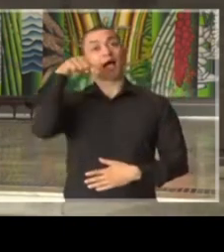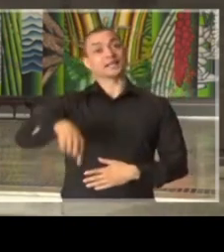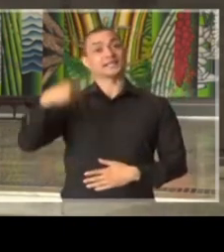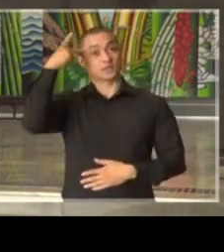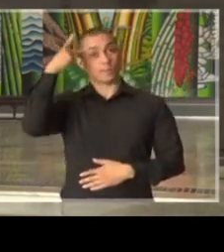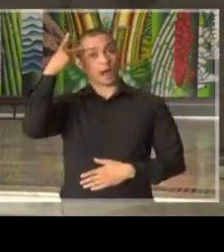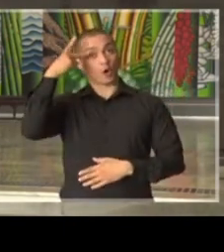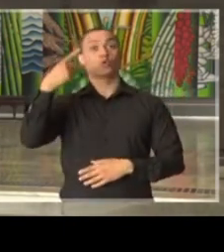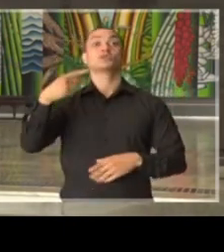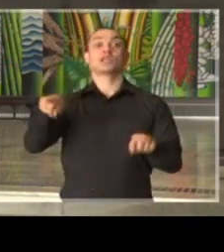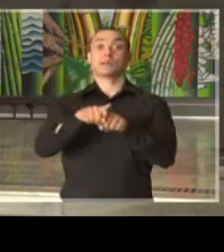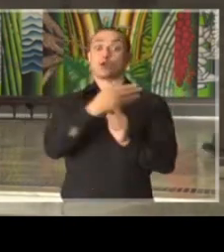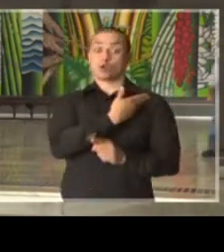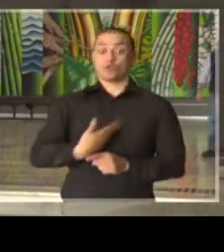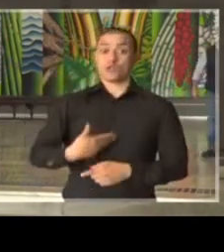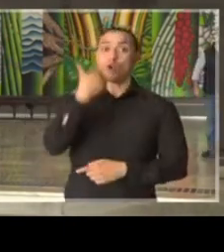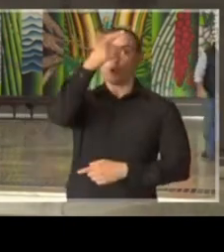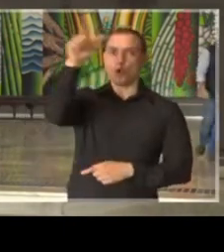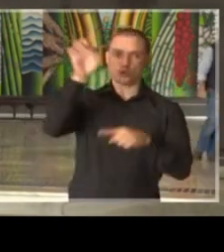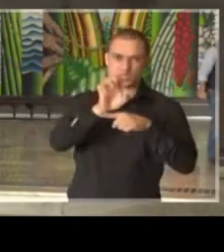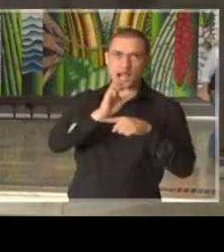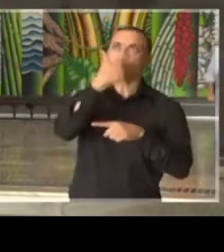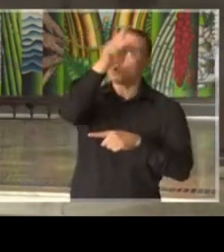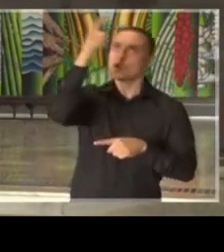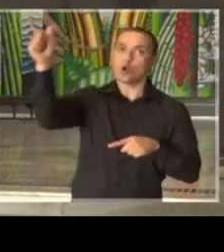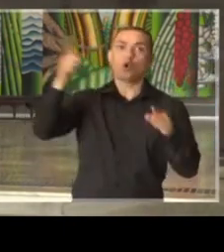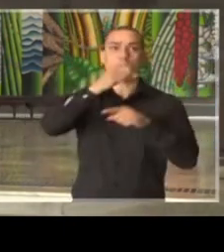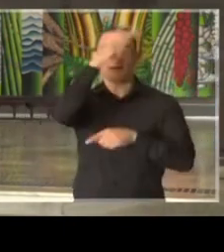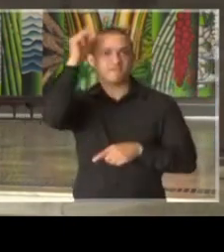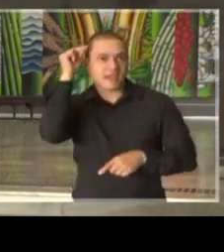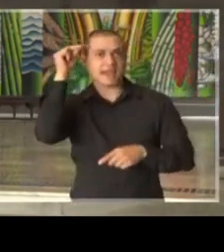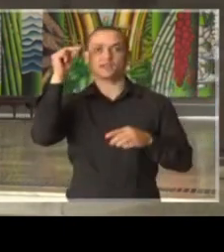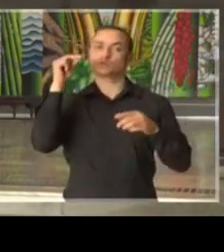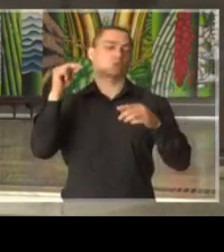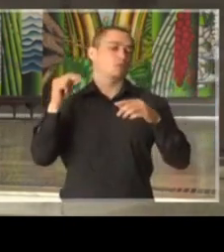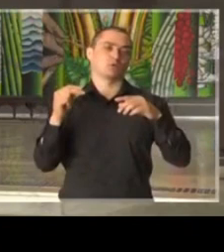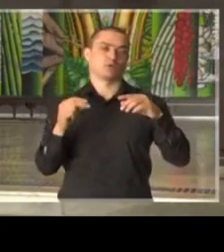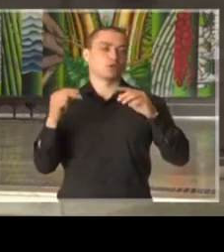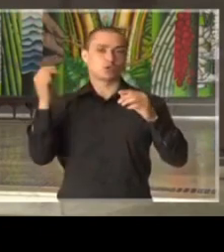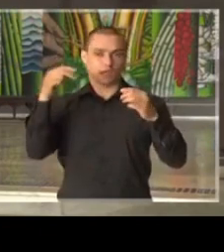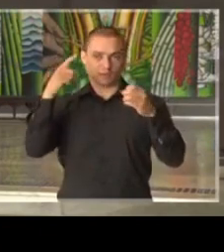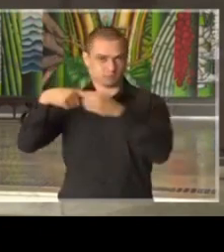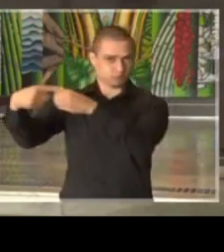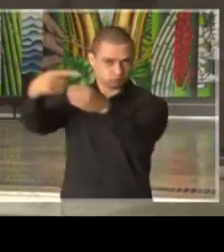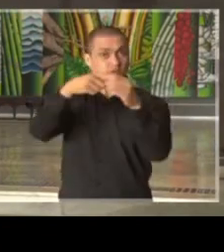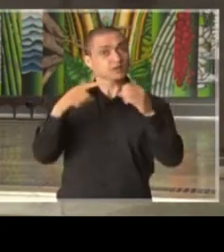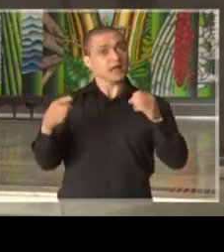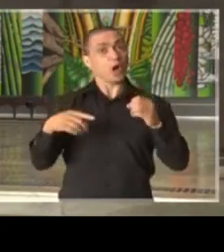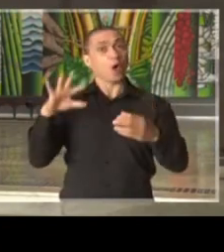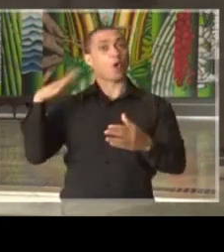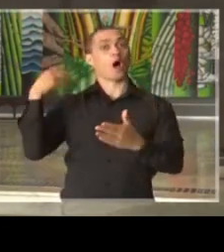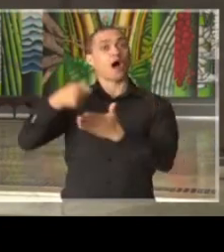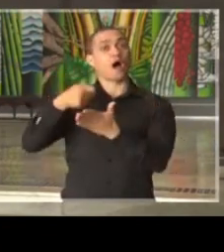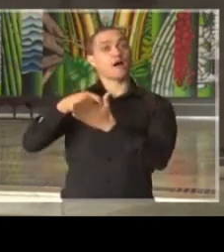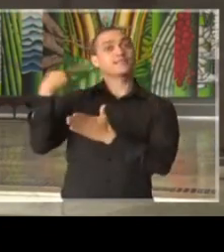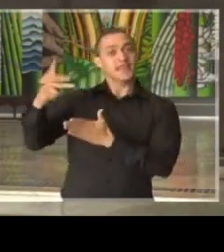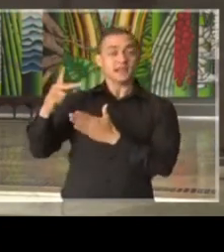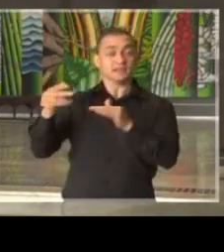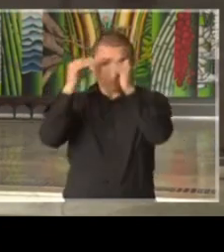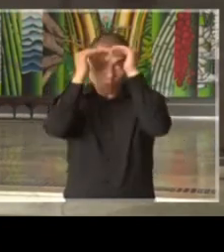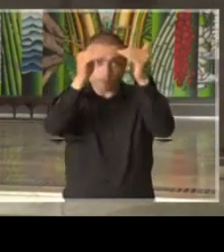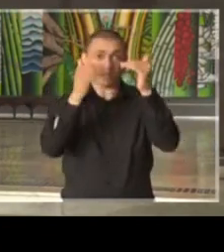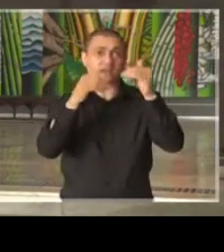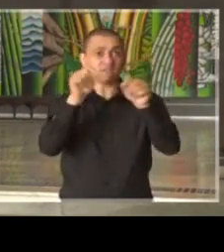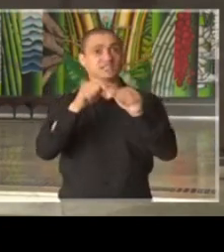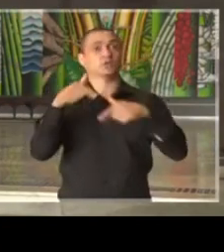os outros governadores nos seus respectivos estados, prefeitos e prefeitas nos municípios, estão cumprindo a sua obrigação, fazendo o que